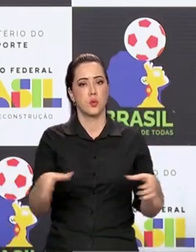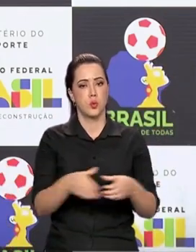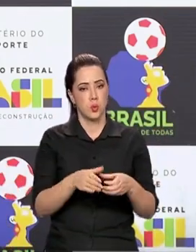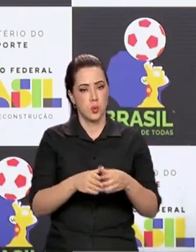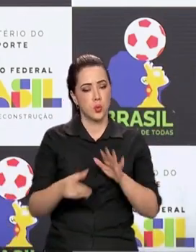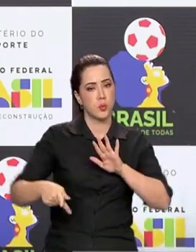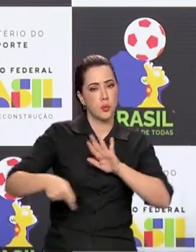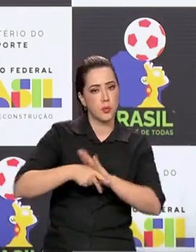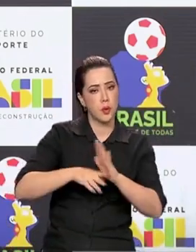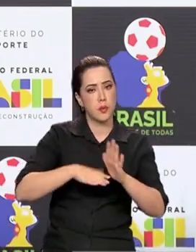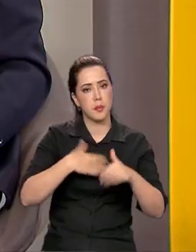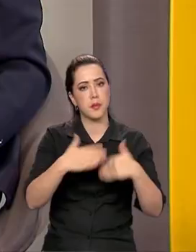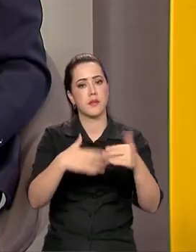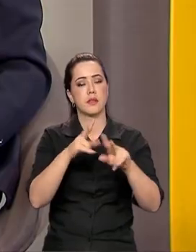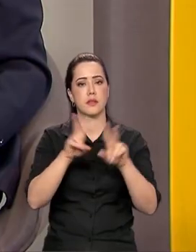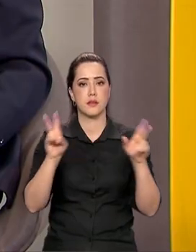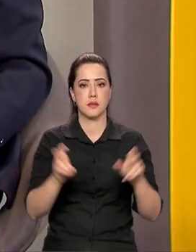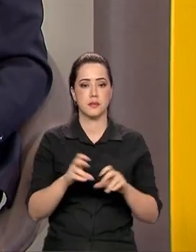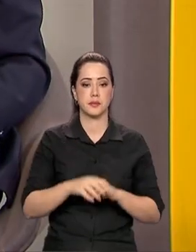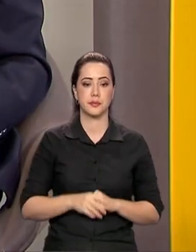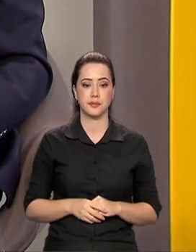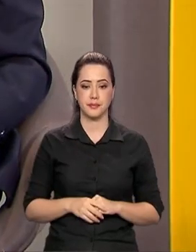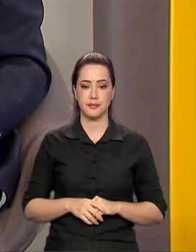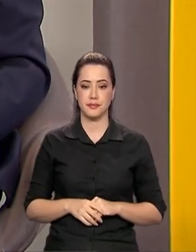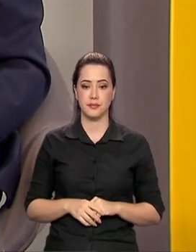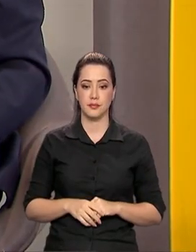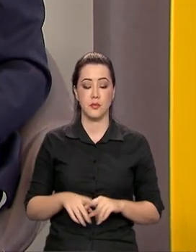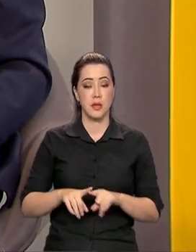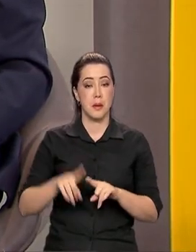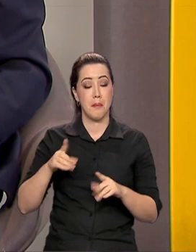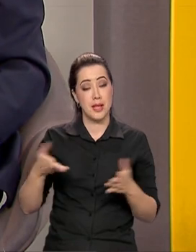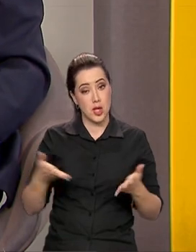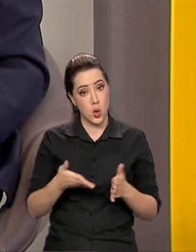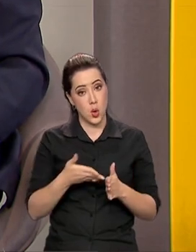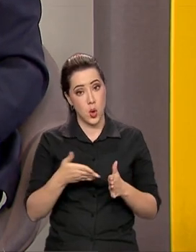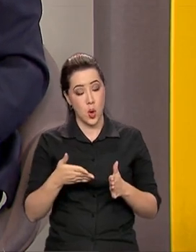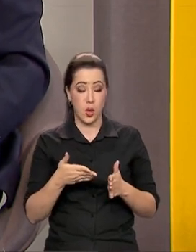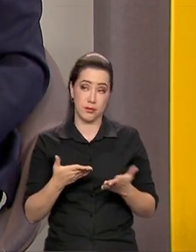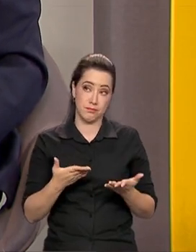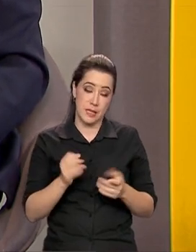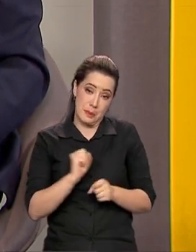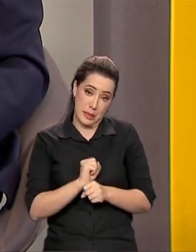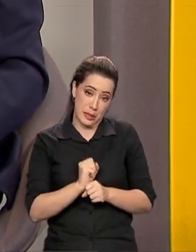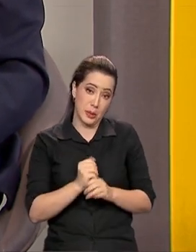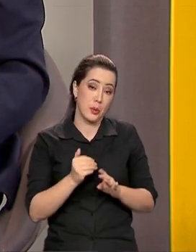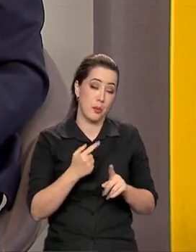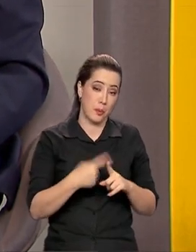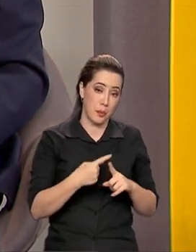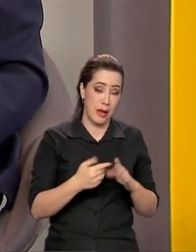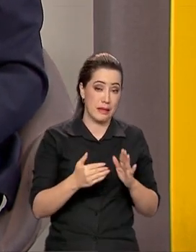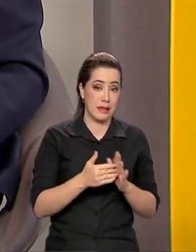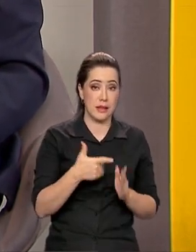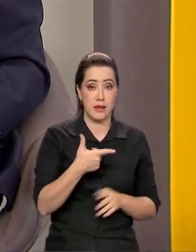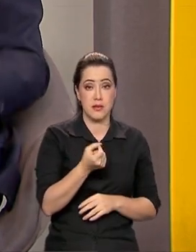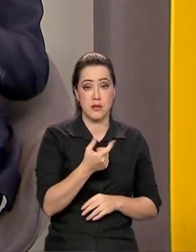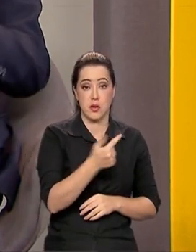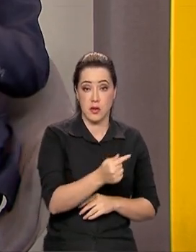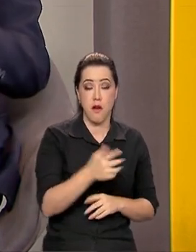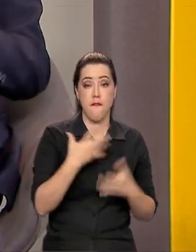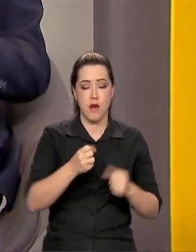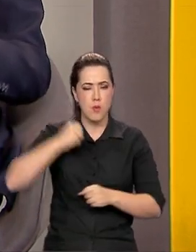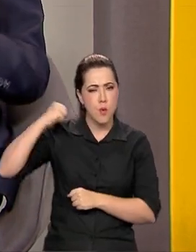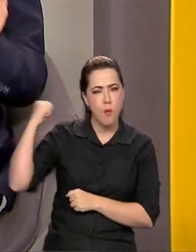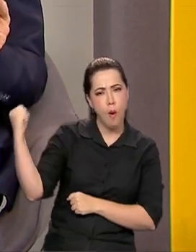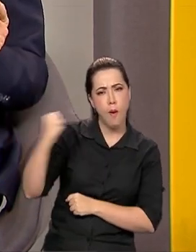avançar essas questões. Mas enquanto 2027 não chega, vamos torcer pela nossa seleção no